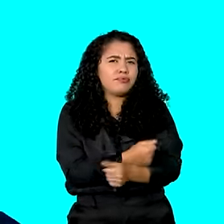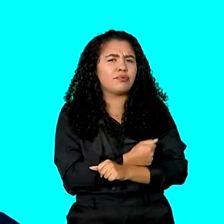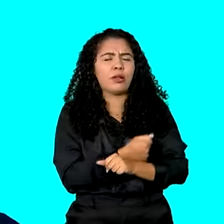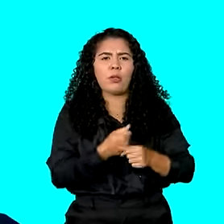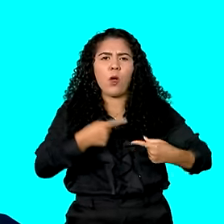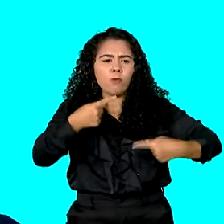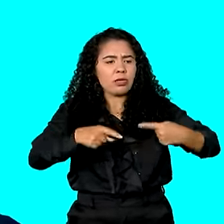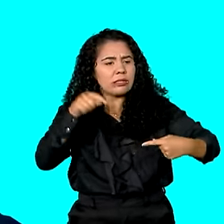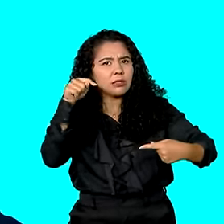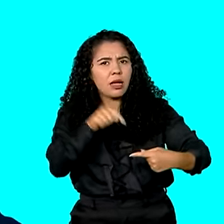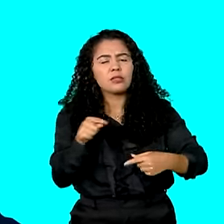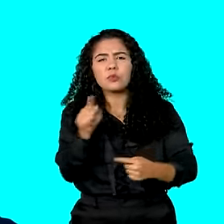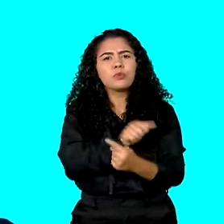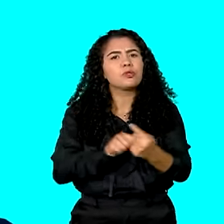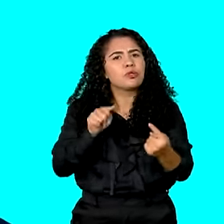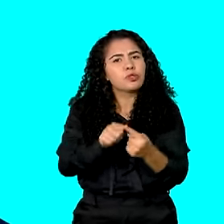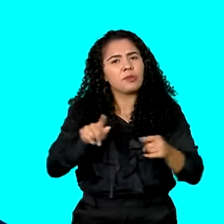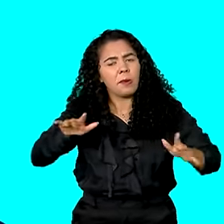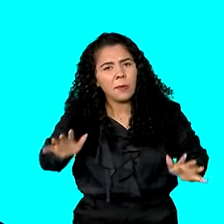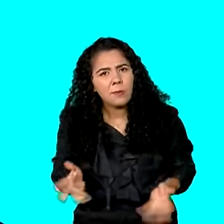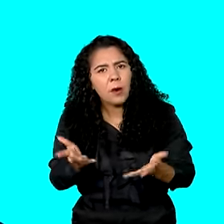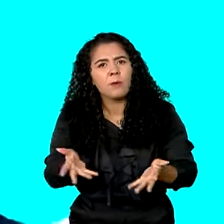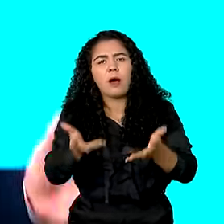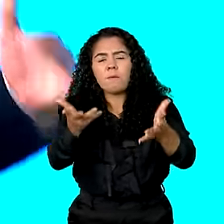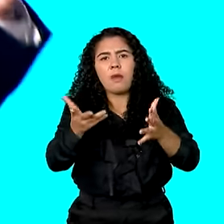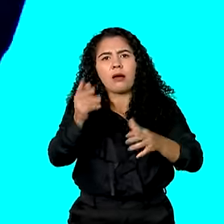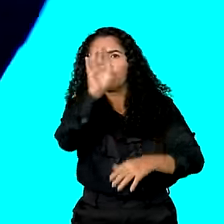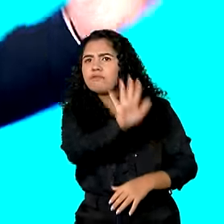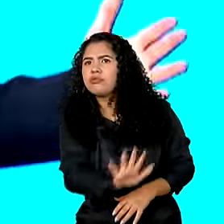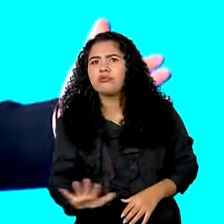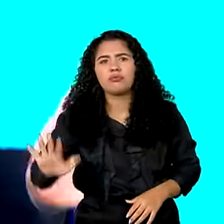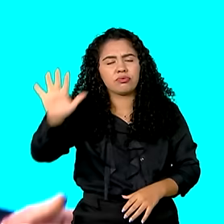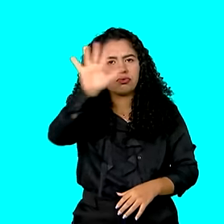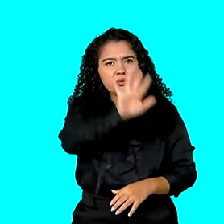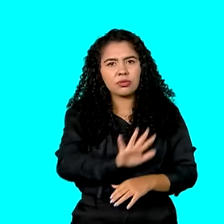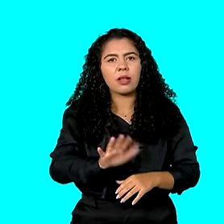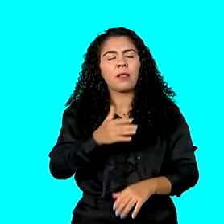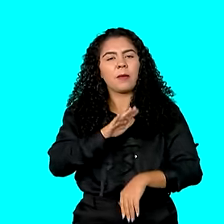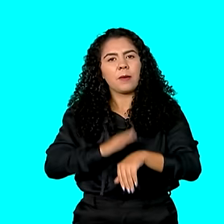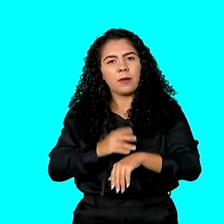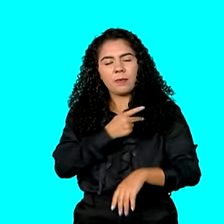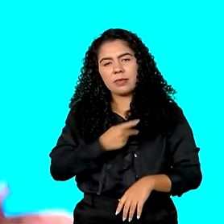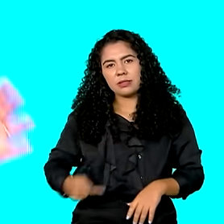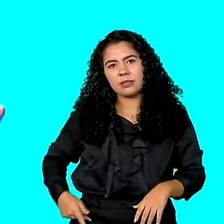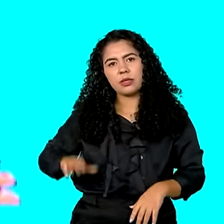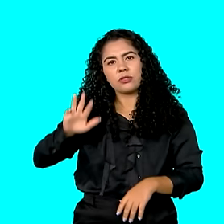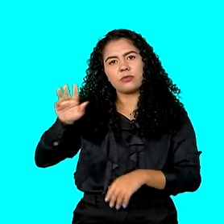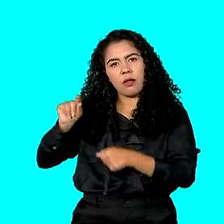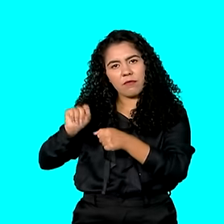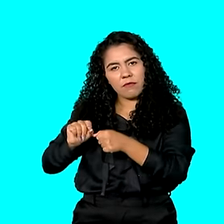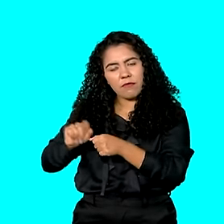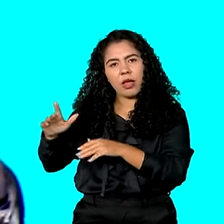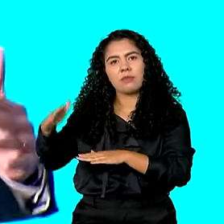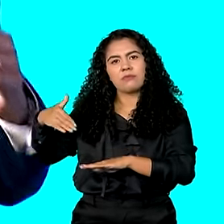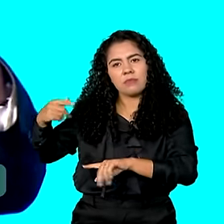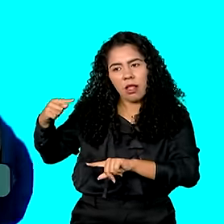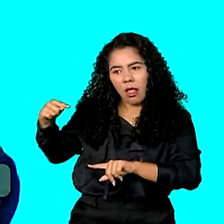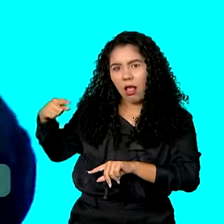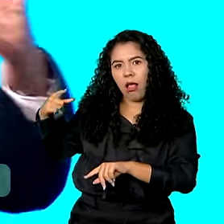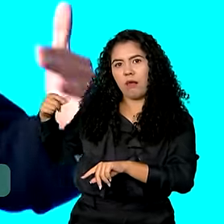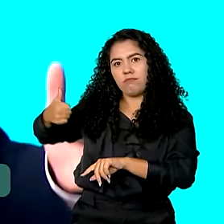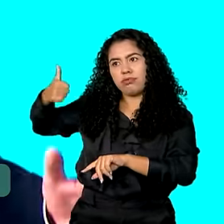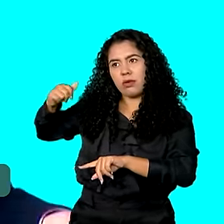criação e de fortalecimento dos índices no país inteiro, feita pelo presidente Lula nas suas gestões, seguido pela presidenta Dilma, e agora